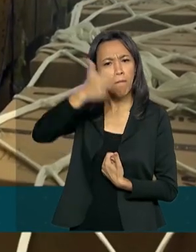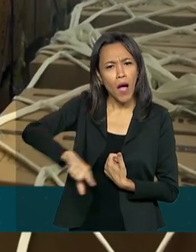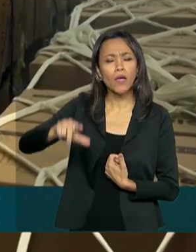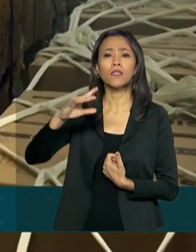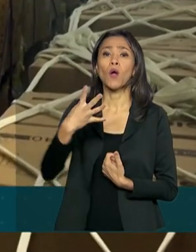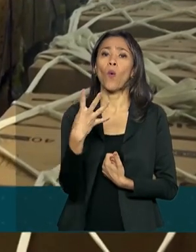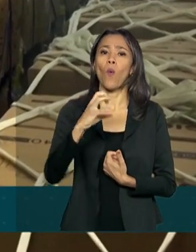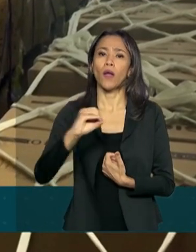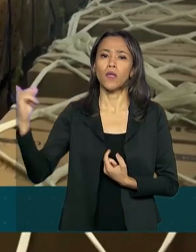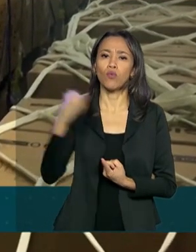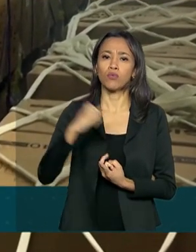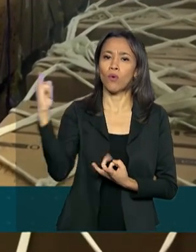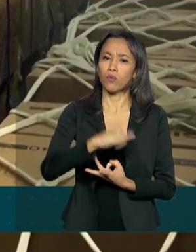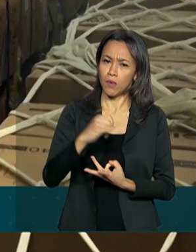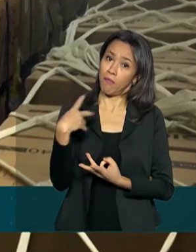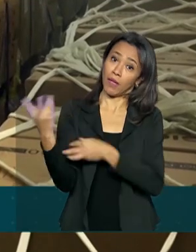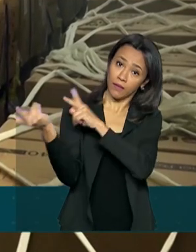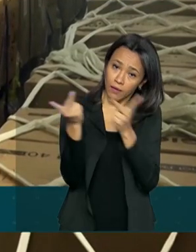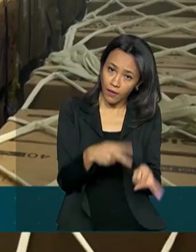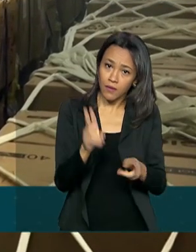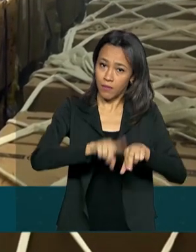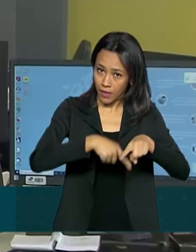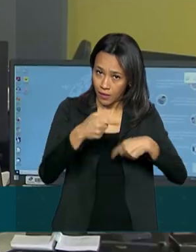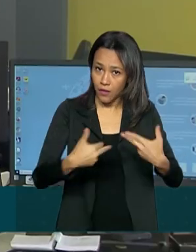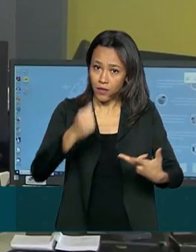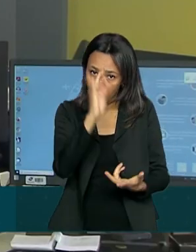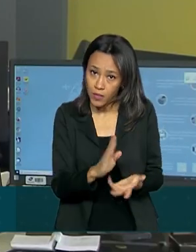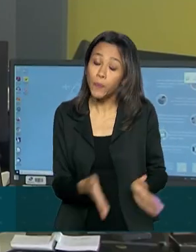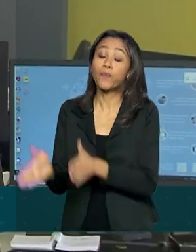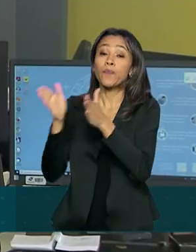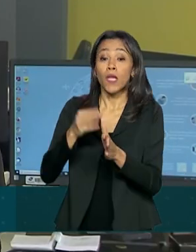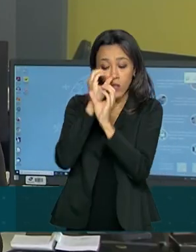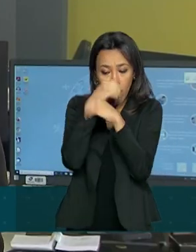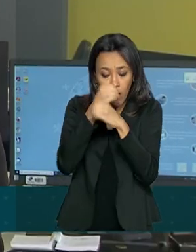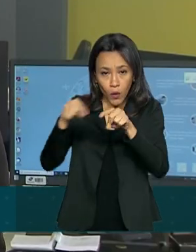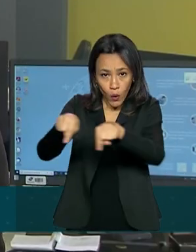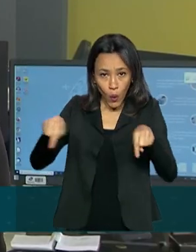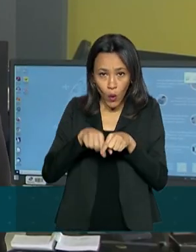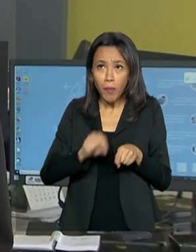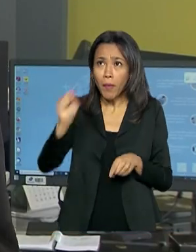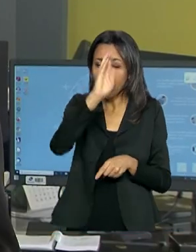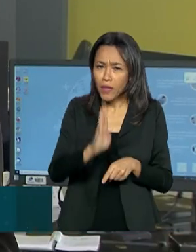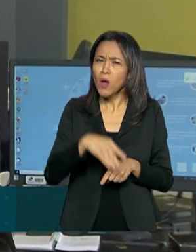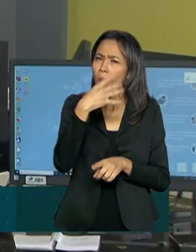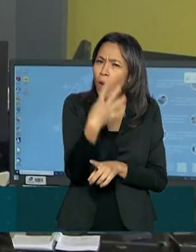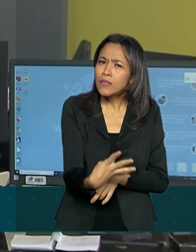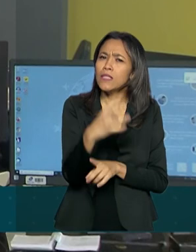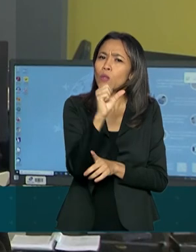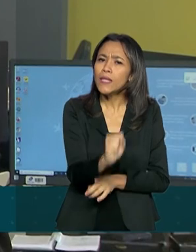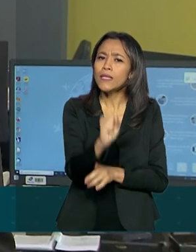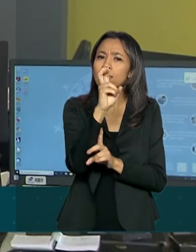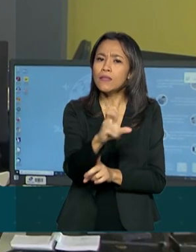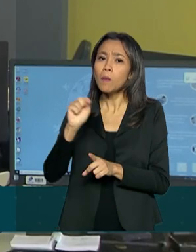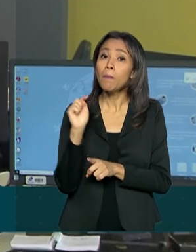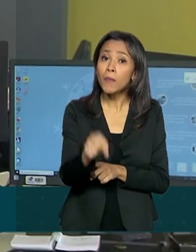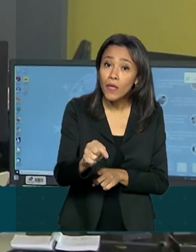que vão trazer novos equipamentos para o país. E os laboratórios centrais de saúde pública já realizaram 485 mil testes